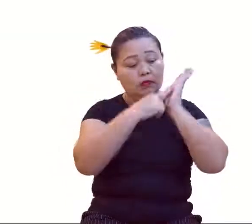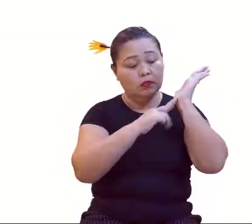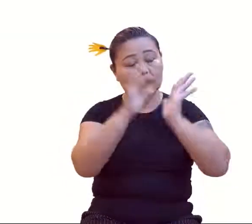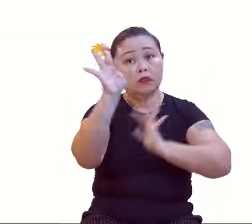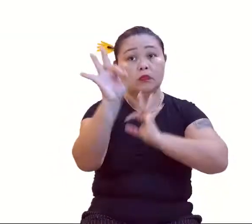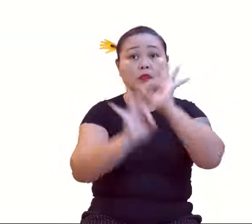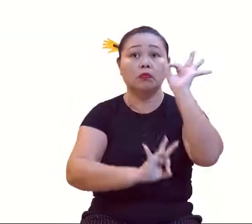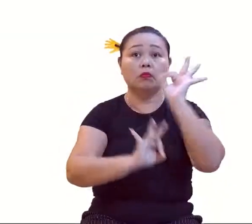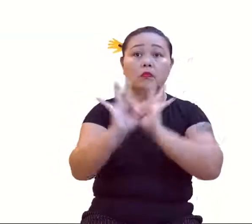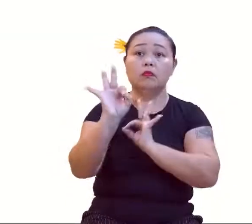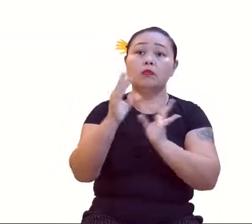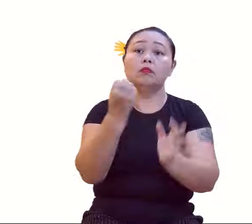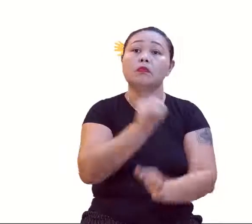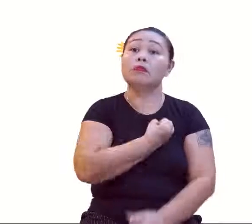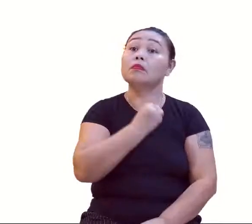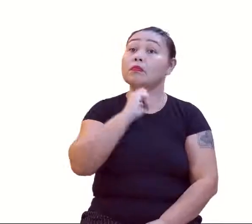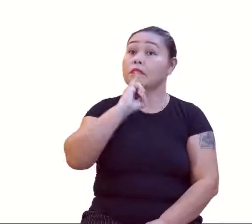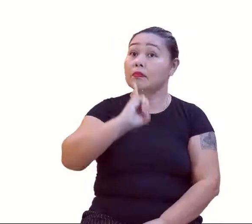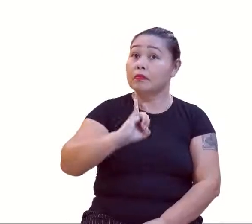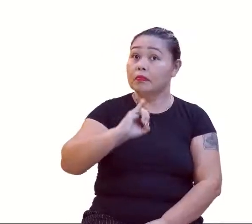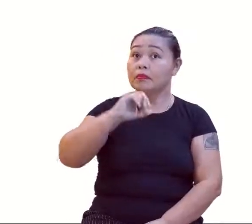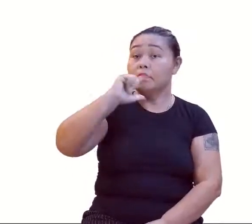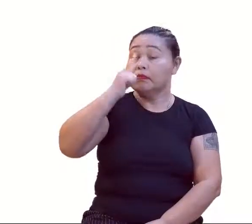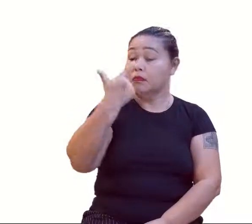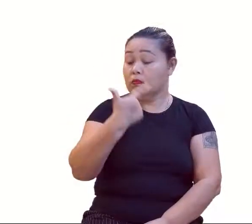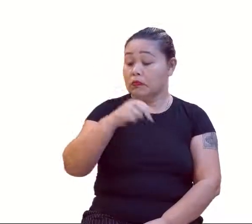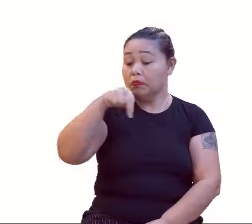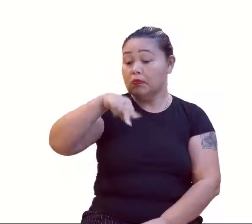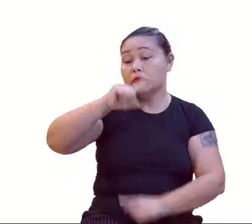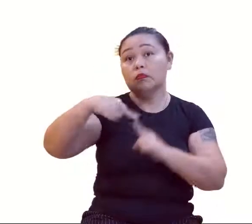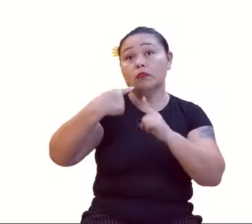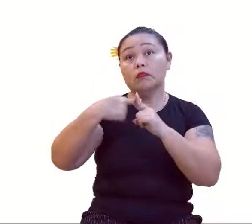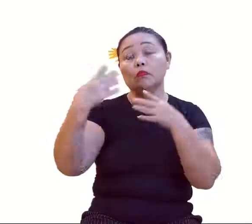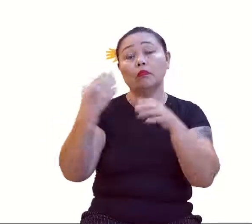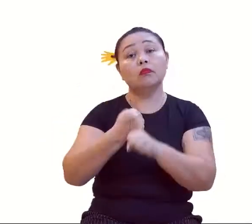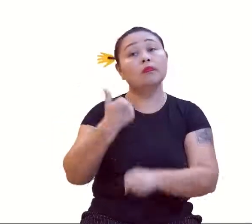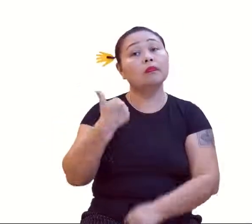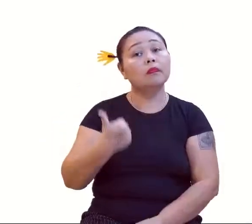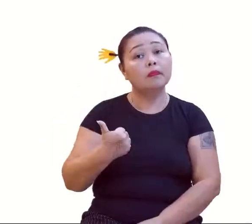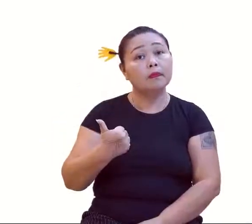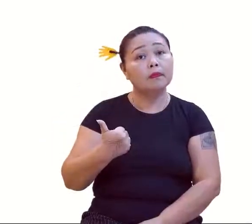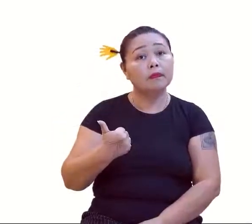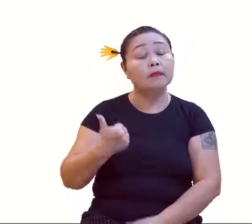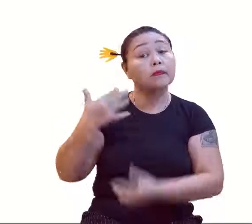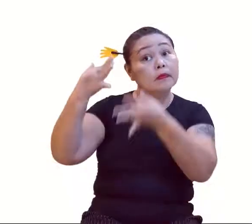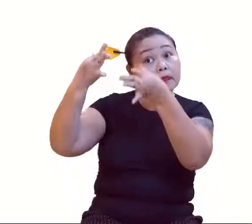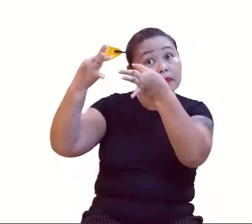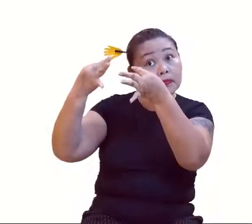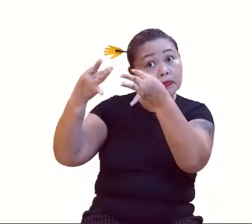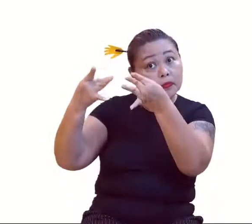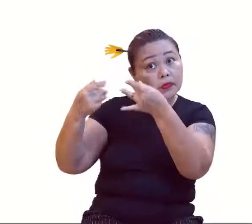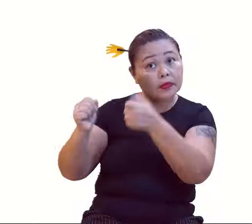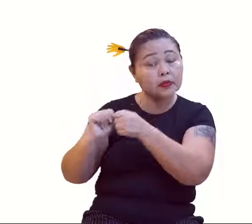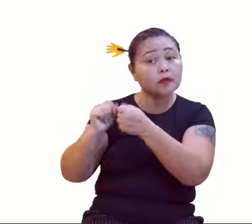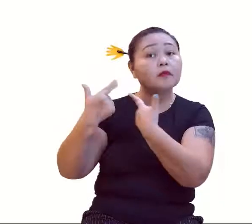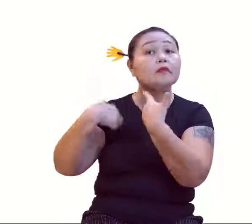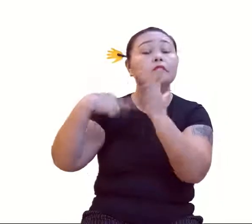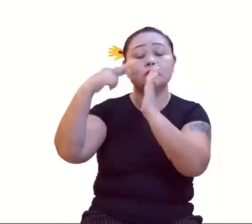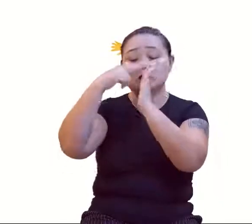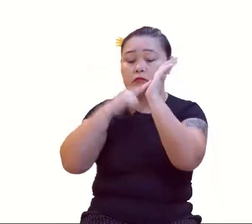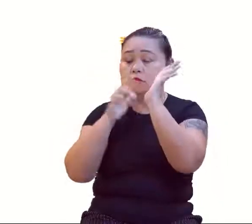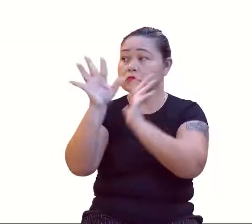ímpares, a N igual a 2N mais 1. Aí, olha o detalhe aqui da lei agora.